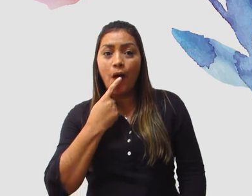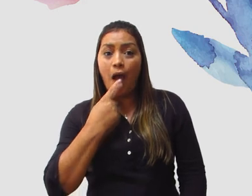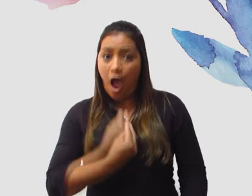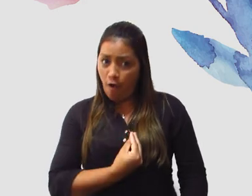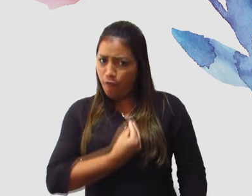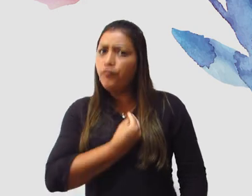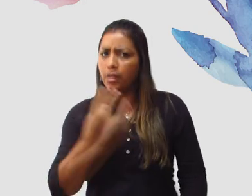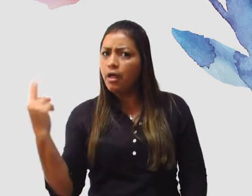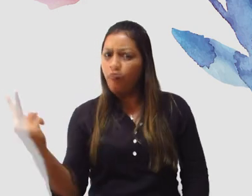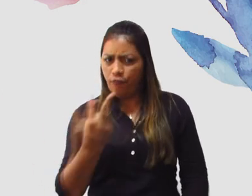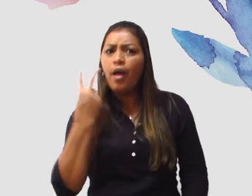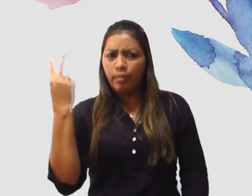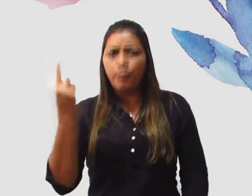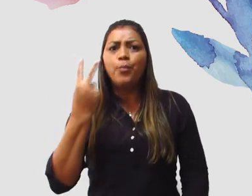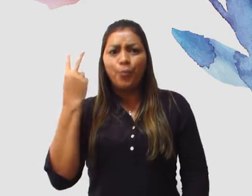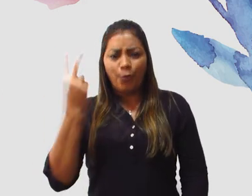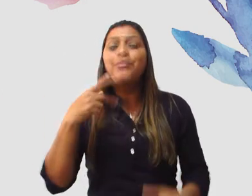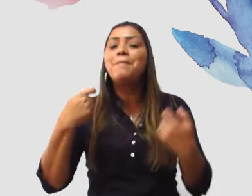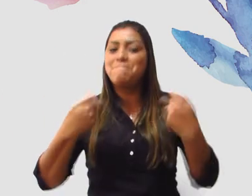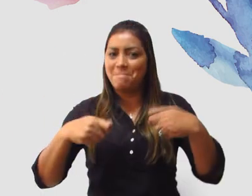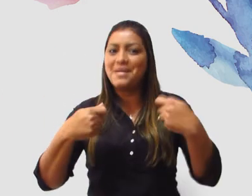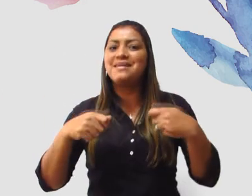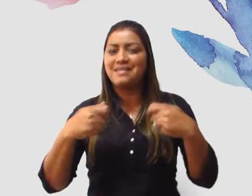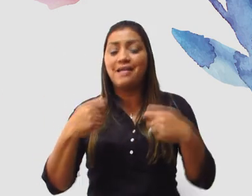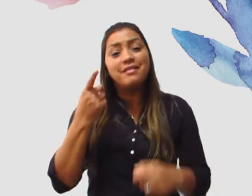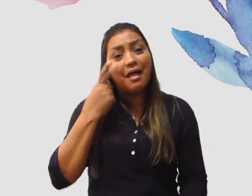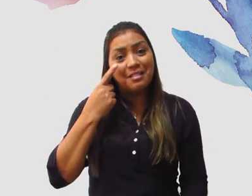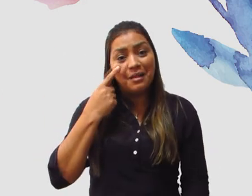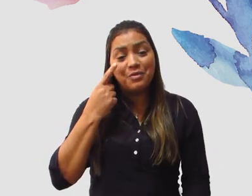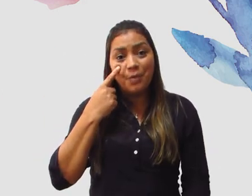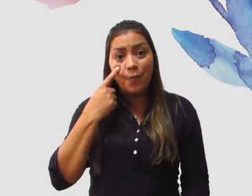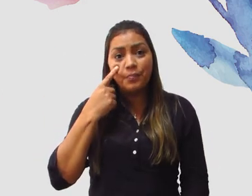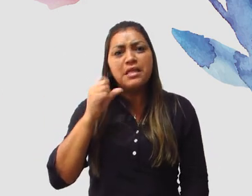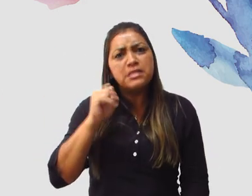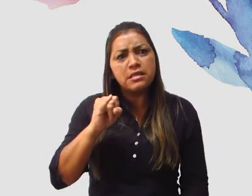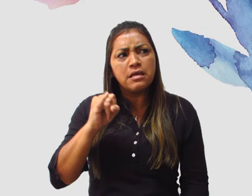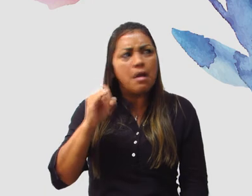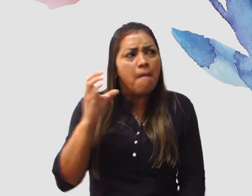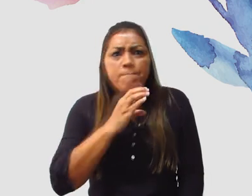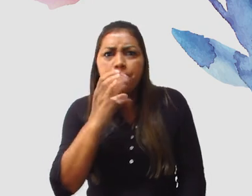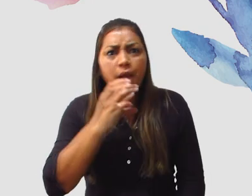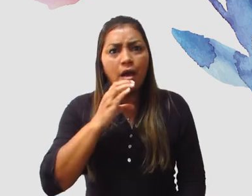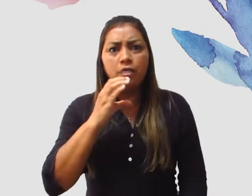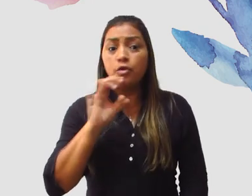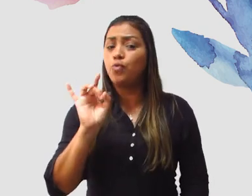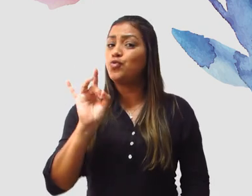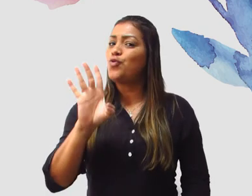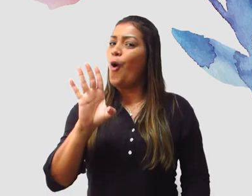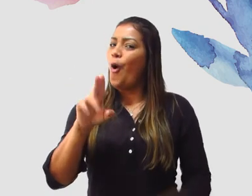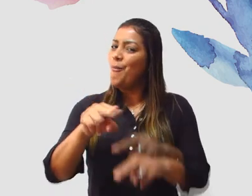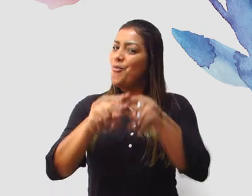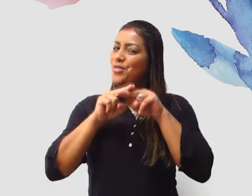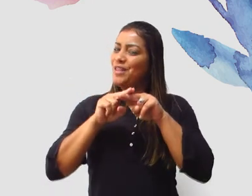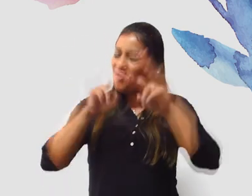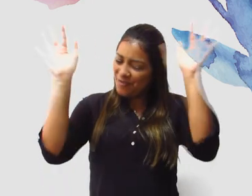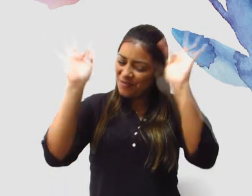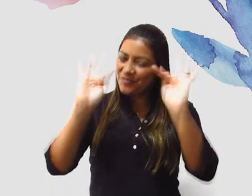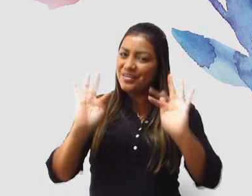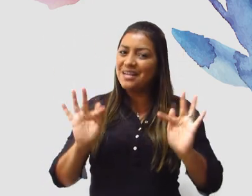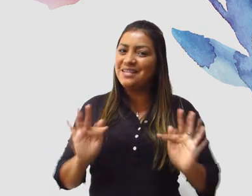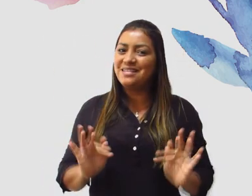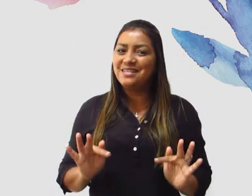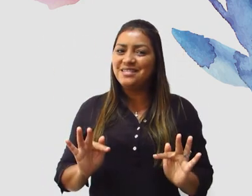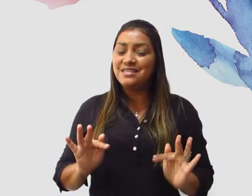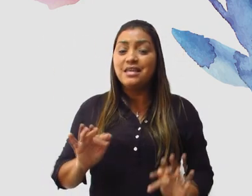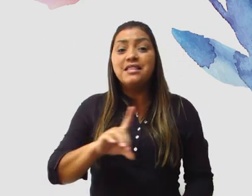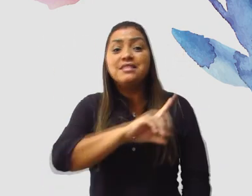saúde bucal. A vida vale muito e merece atenção. Se houver pressa, que